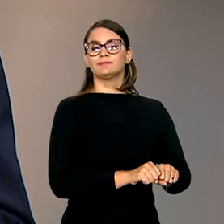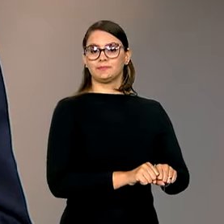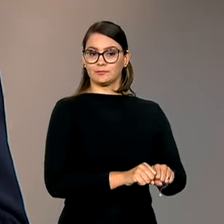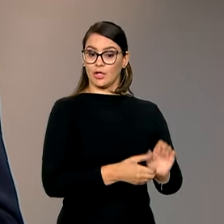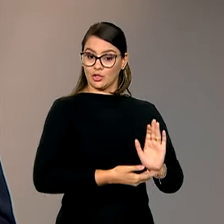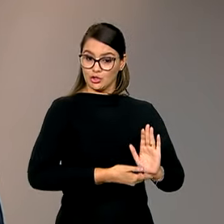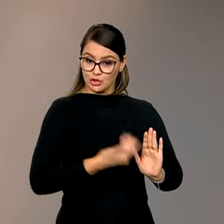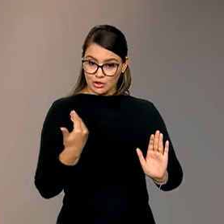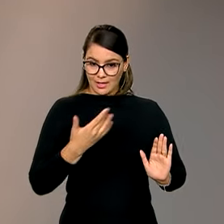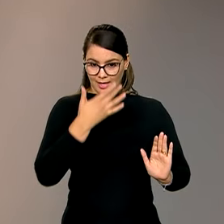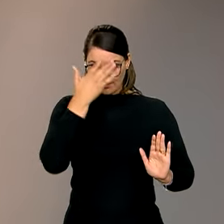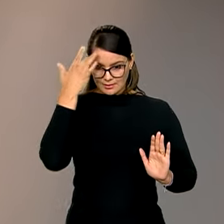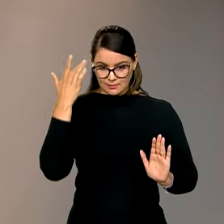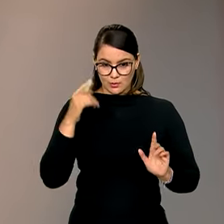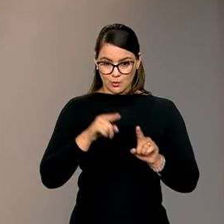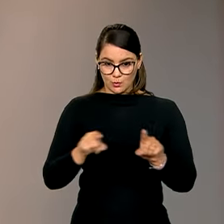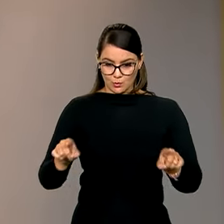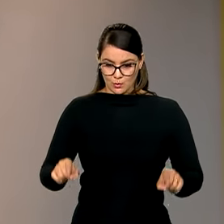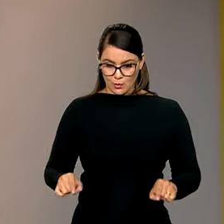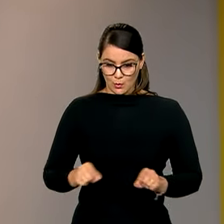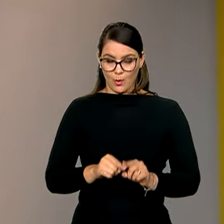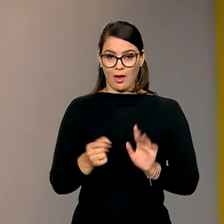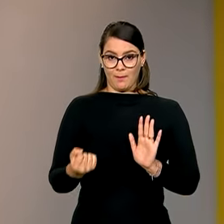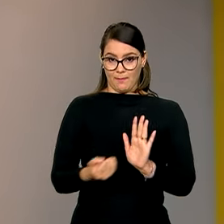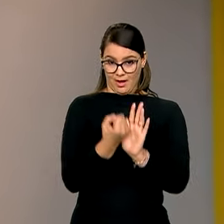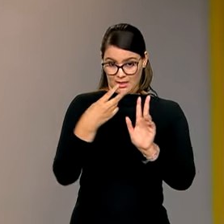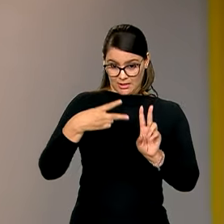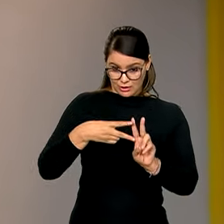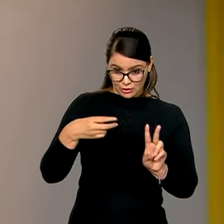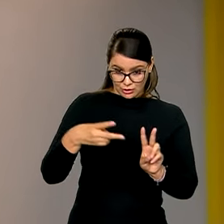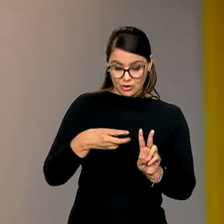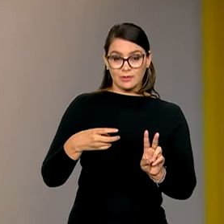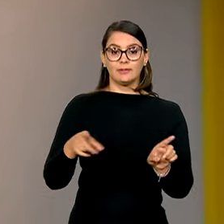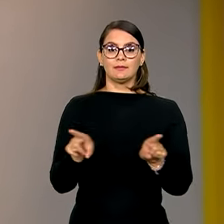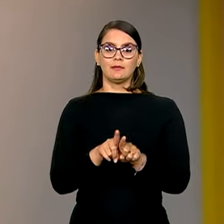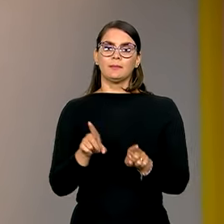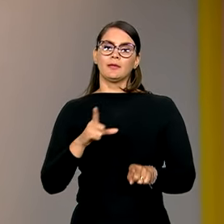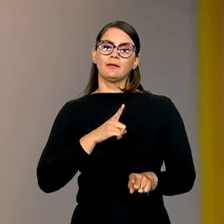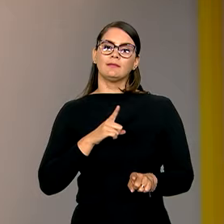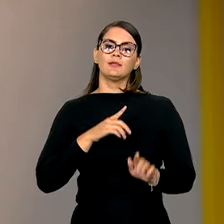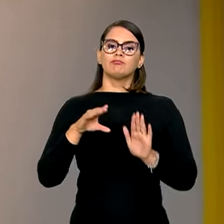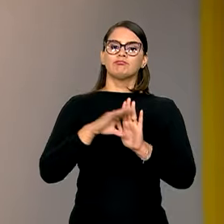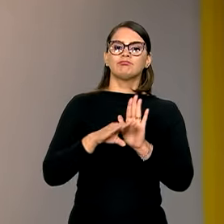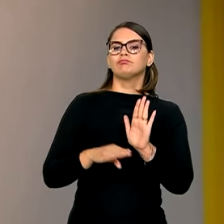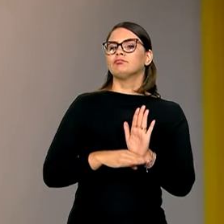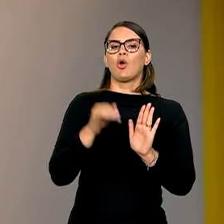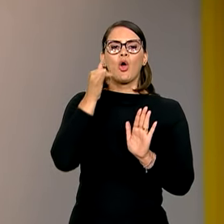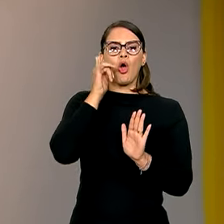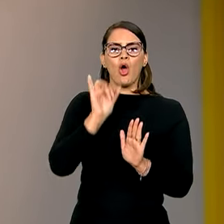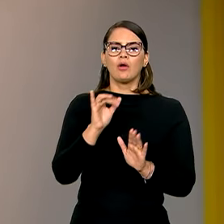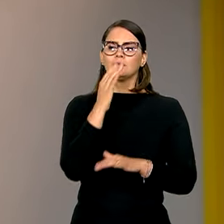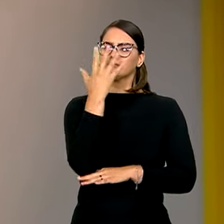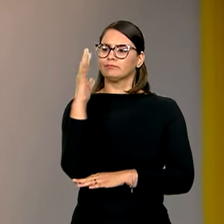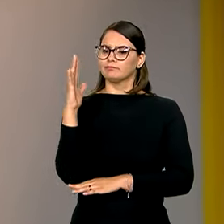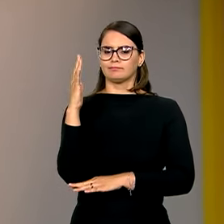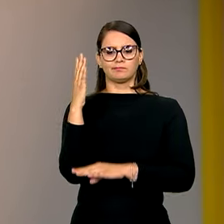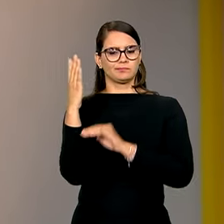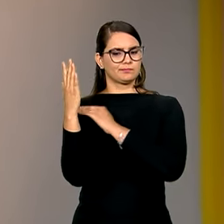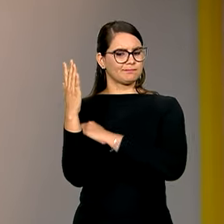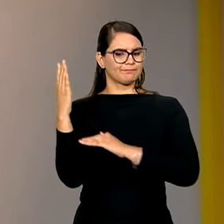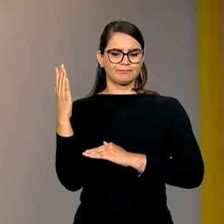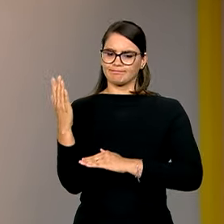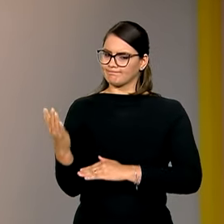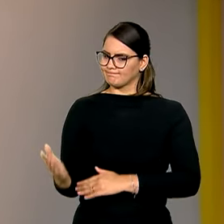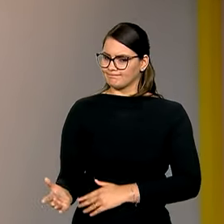originárias de terras demarcadas como indígenas, a operação inclui medidas de combate ao desmatamento e a